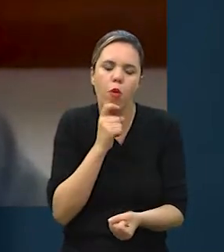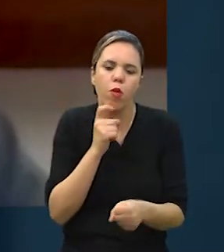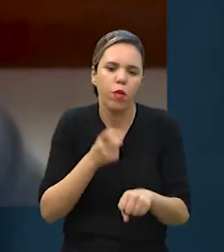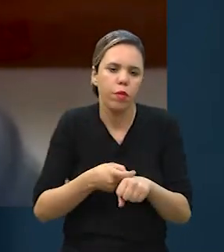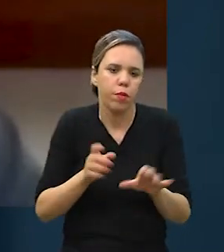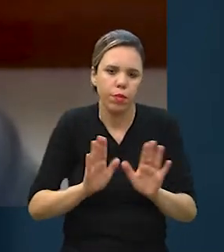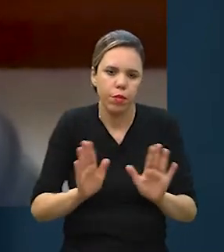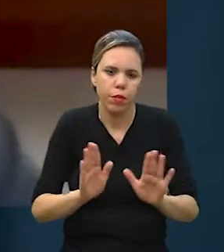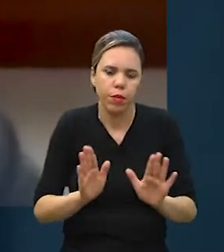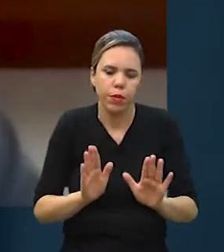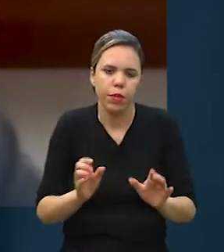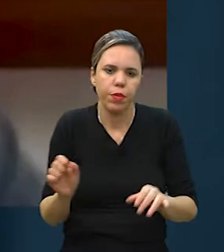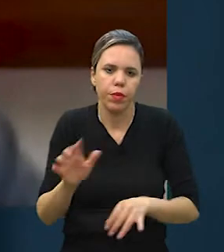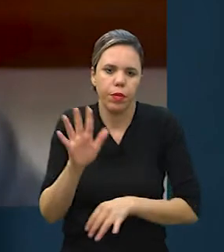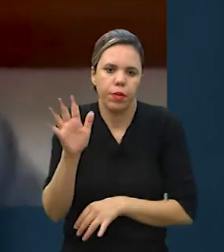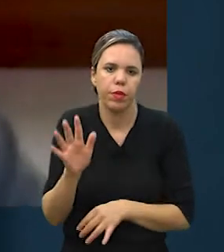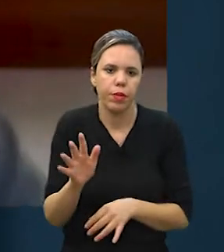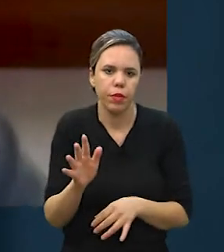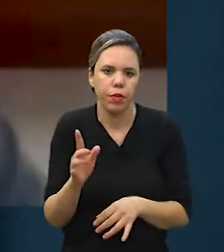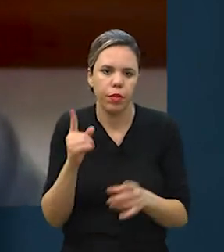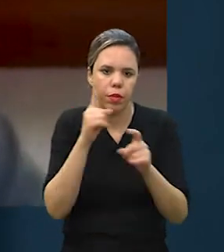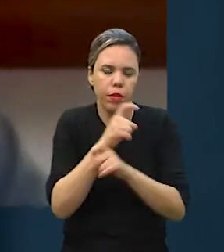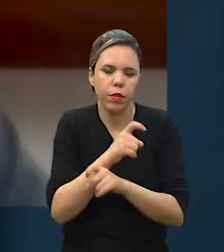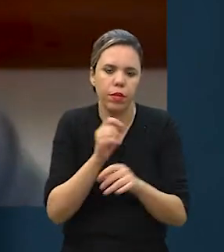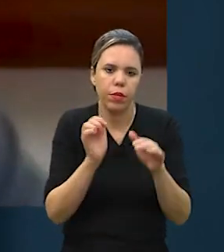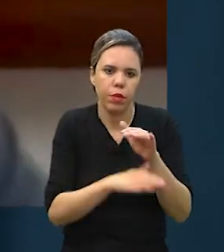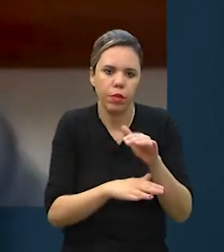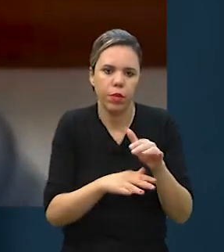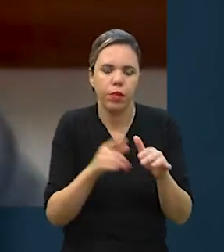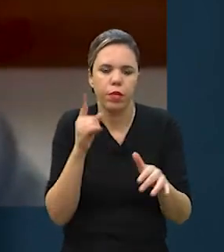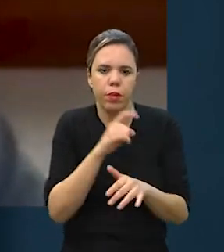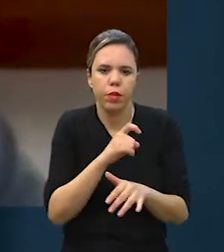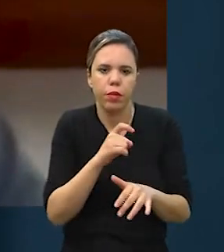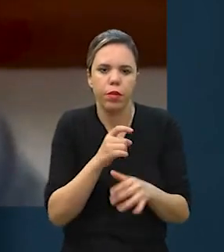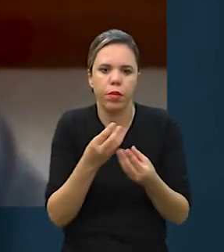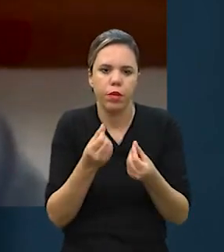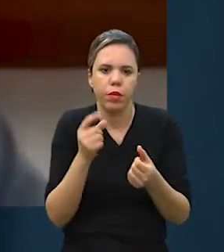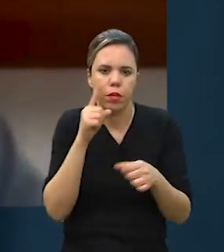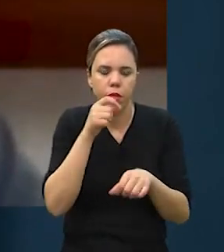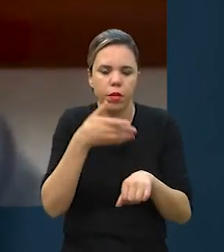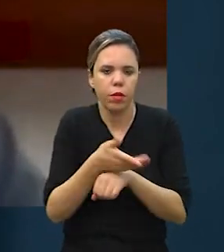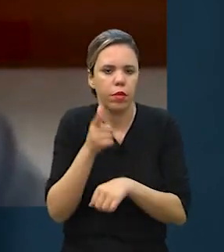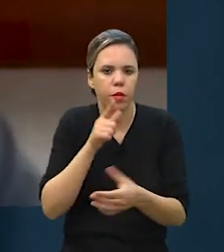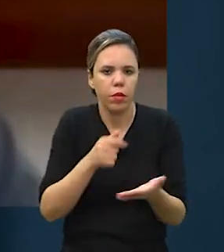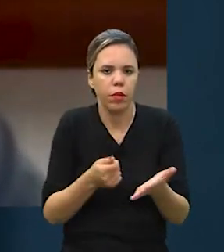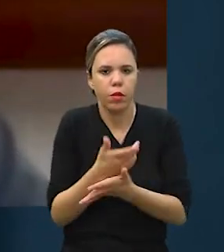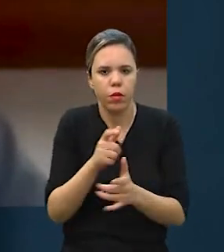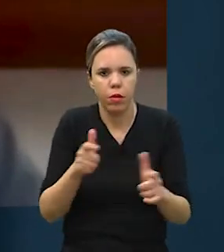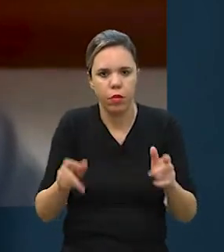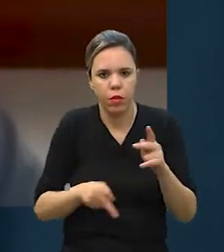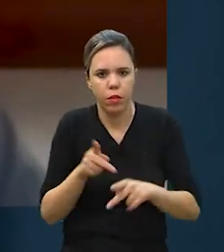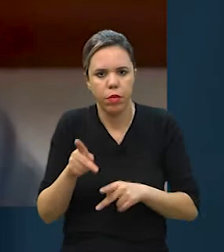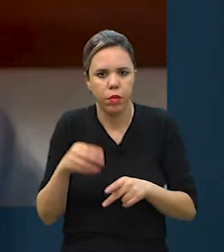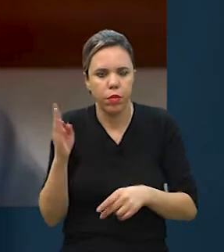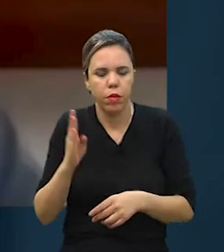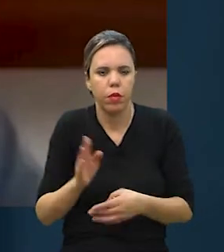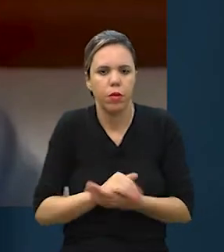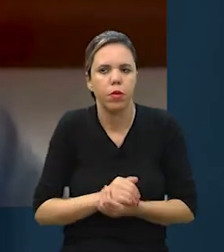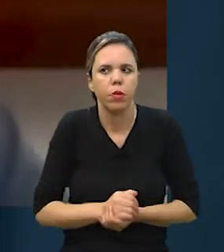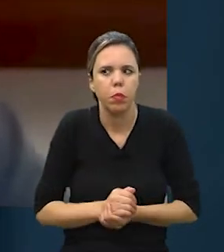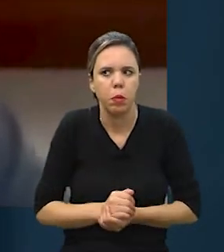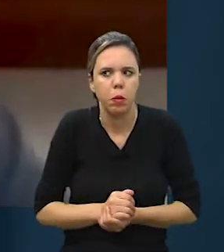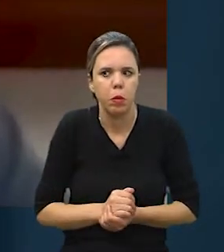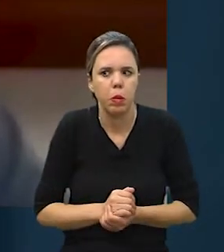congelada, pois a comida congelada fica muito cara e a difícil armazenagem, ela acaba sendo de difícil acesso para a grande maioria do público